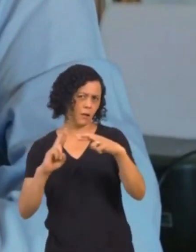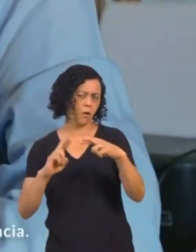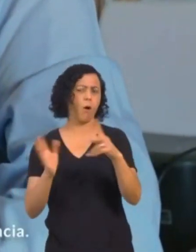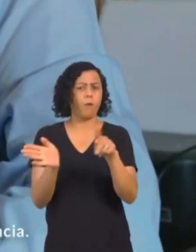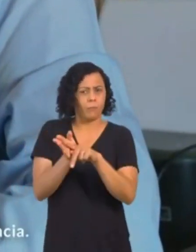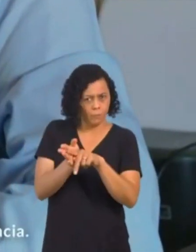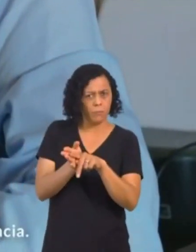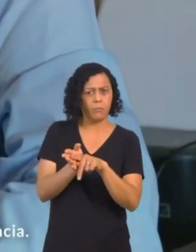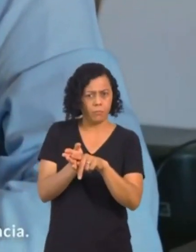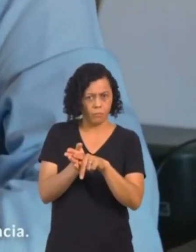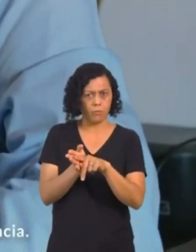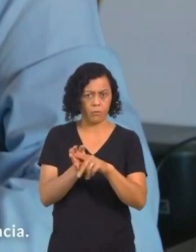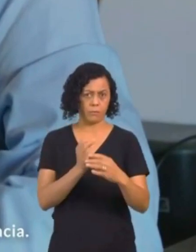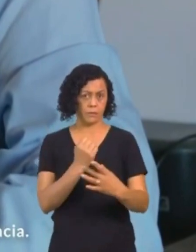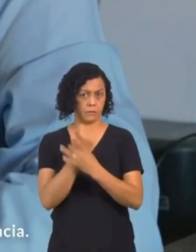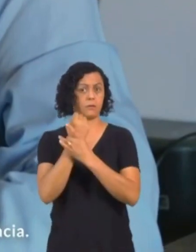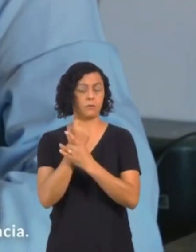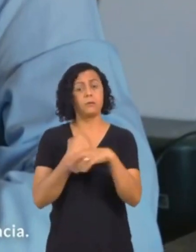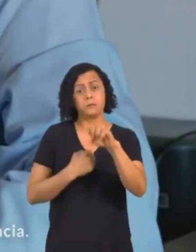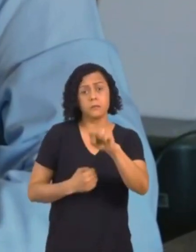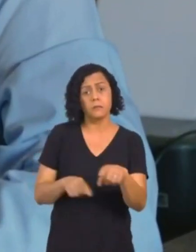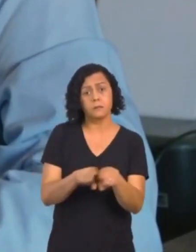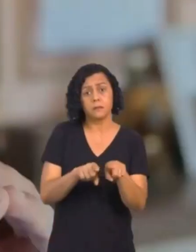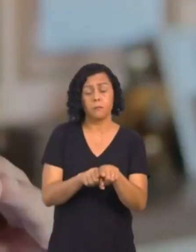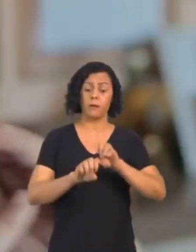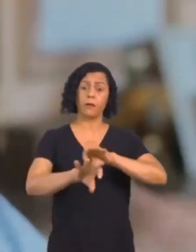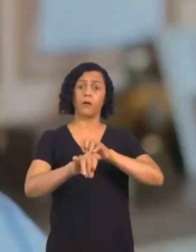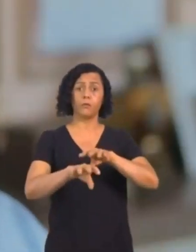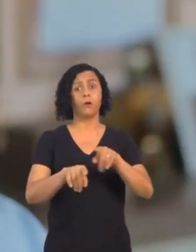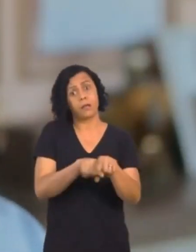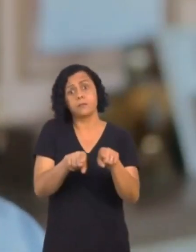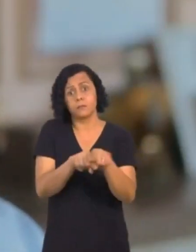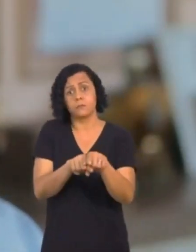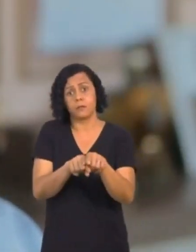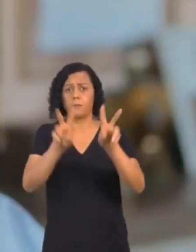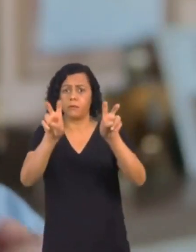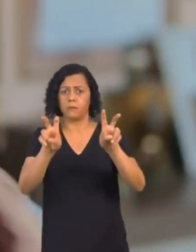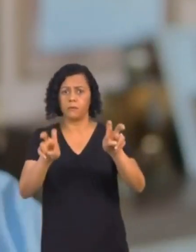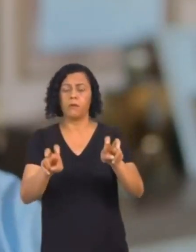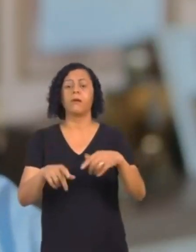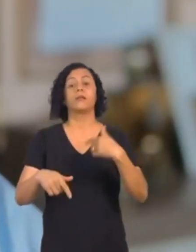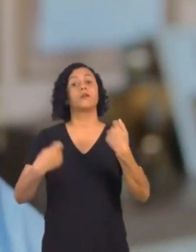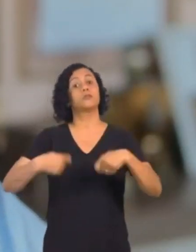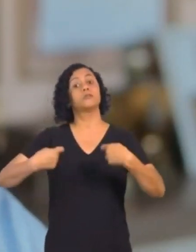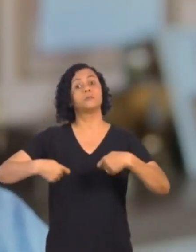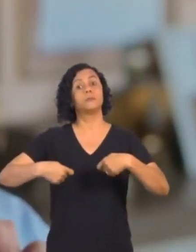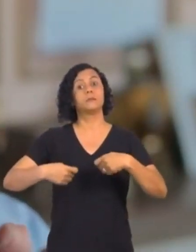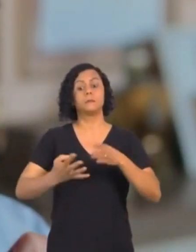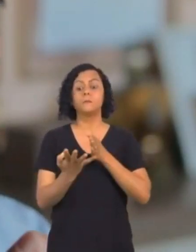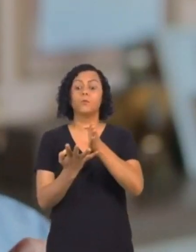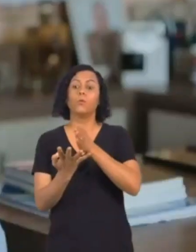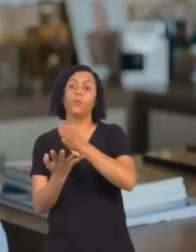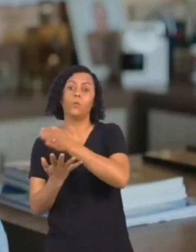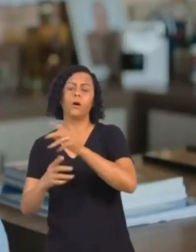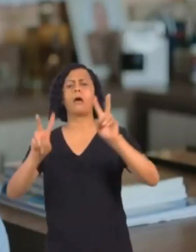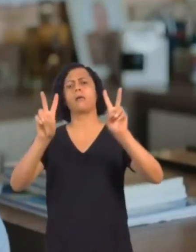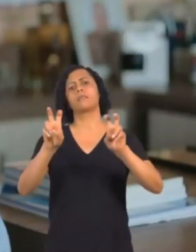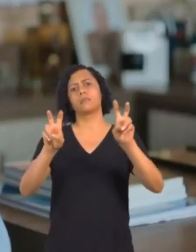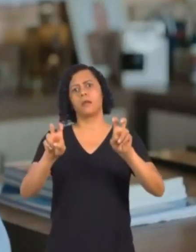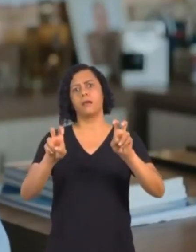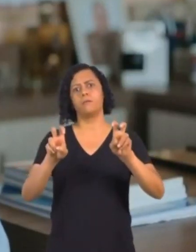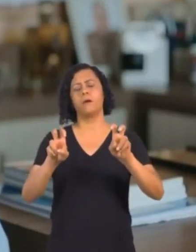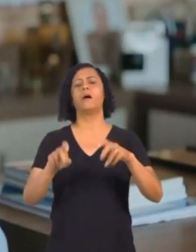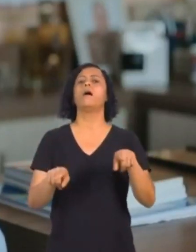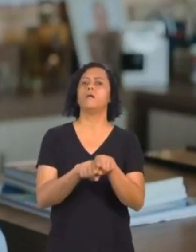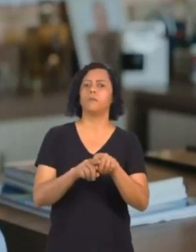educação, que com certeza a gente minora muito a questão da violência. Trabalhar outras coisas para a gente impactar na questão da violência e a gente ter